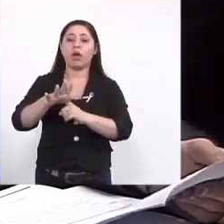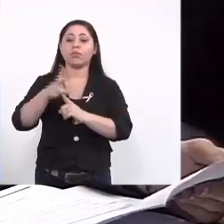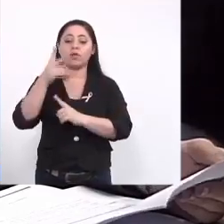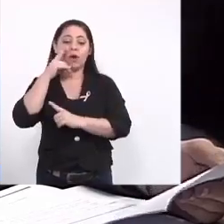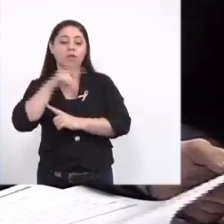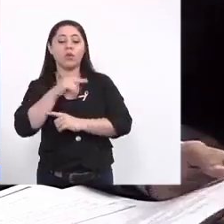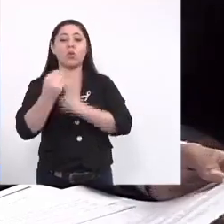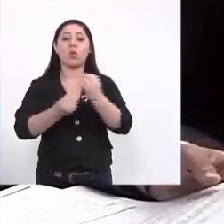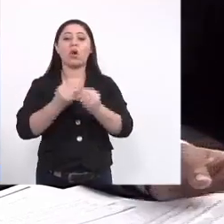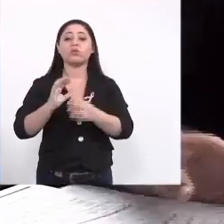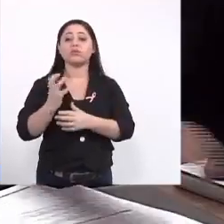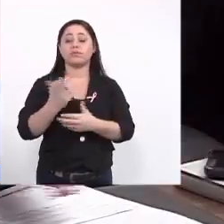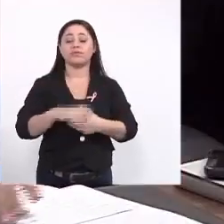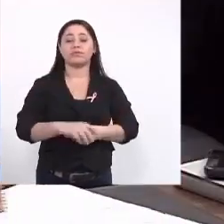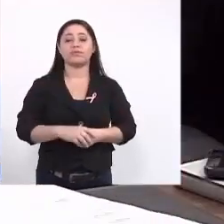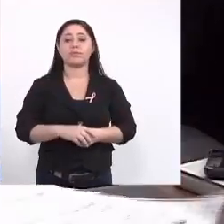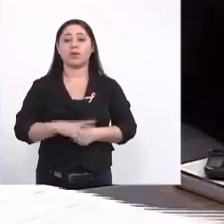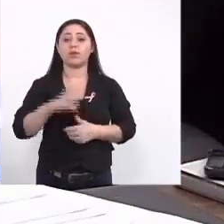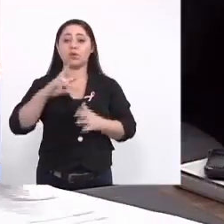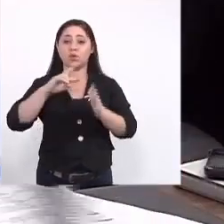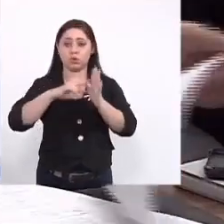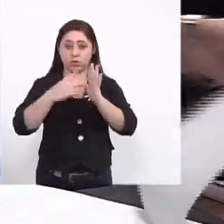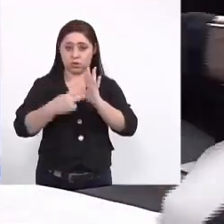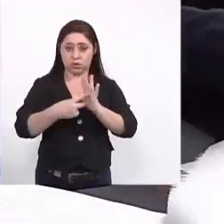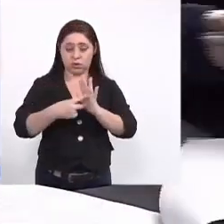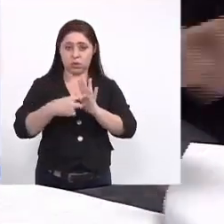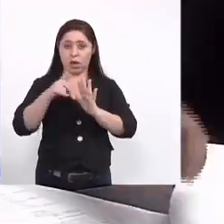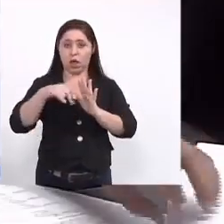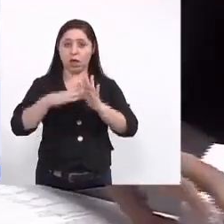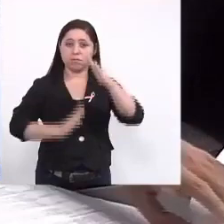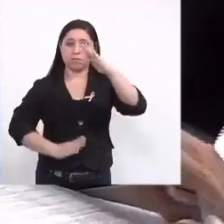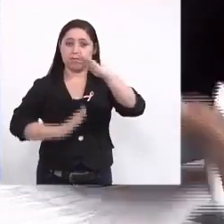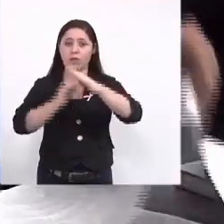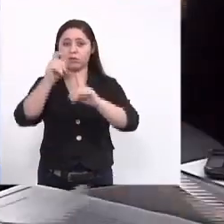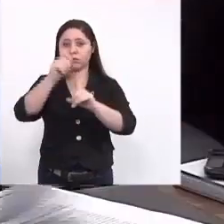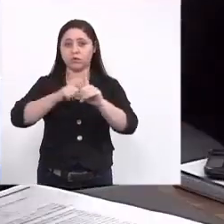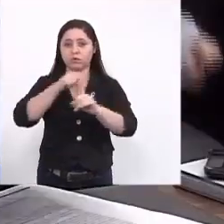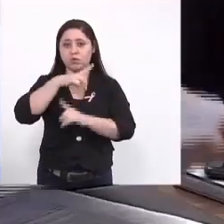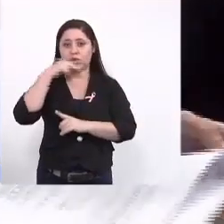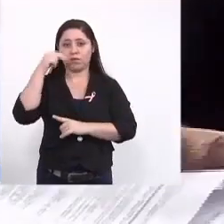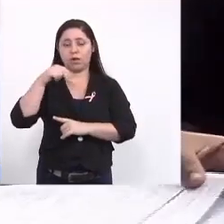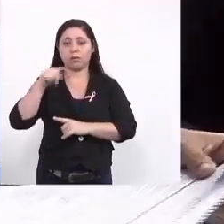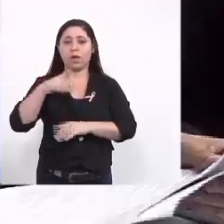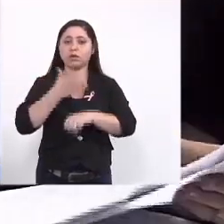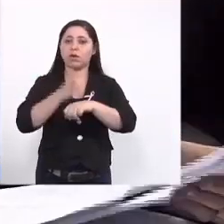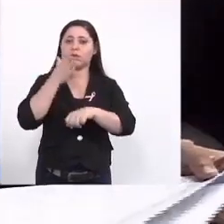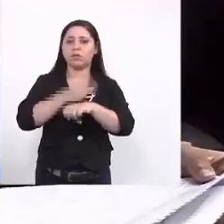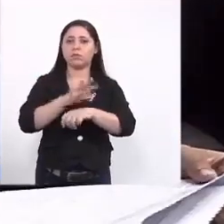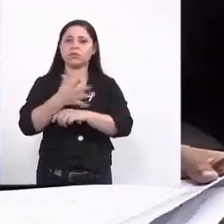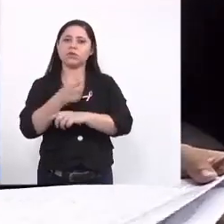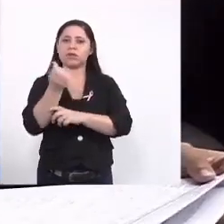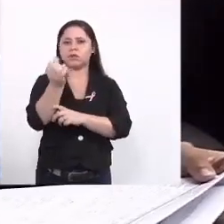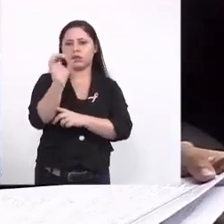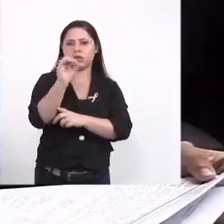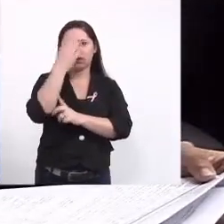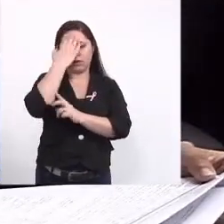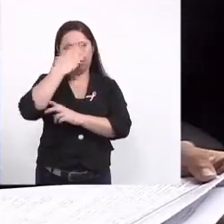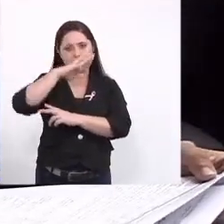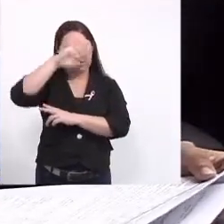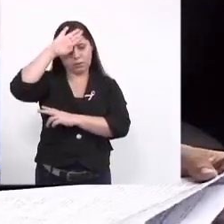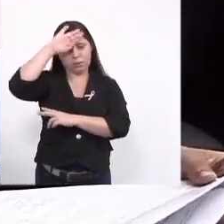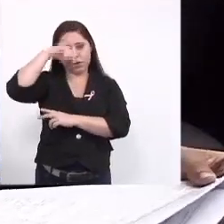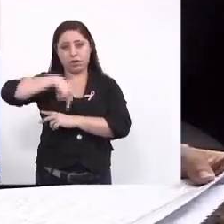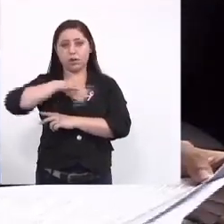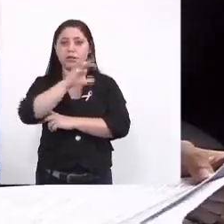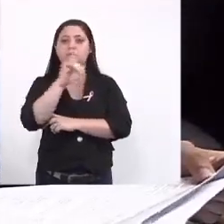essas principais situações então nesse sentido a nossa meta para o mês de novembro é de capacitar pelo menos 60 enfermeiros